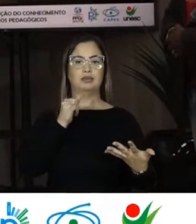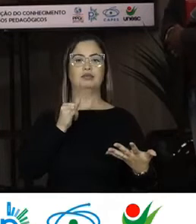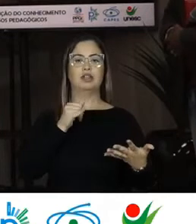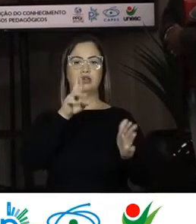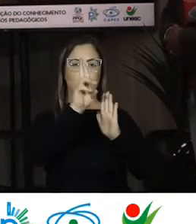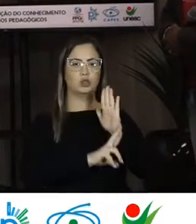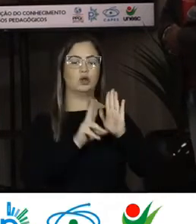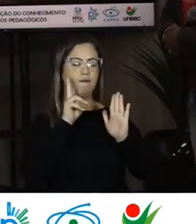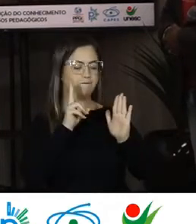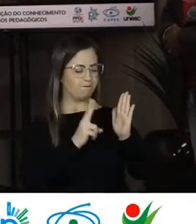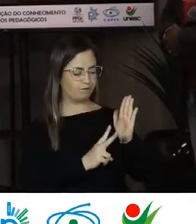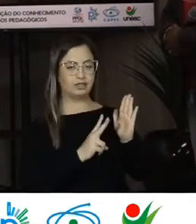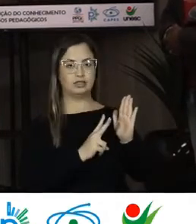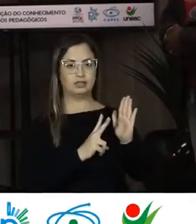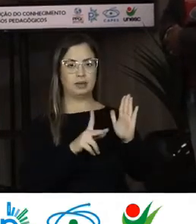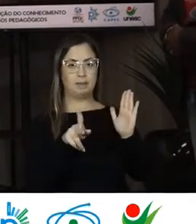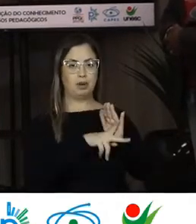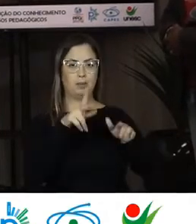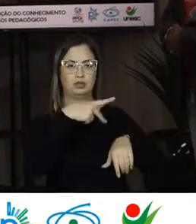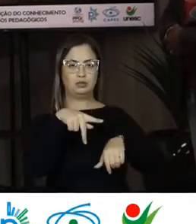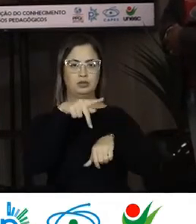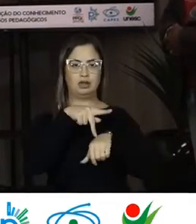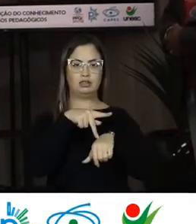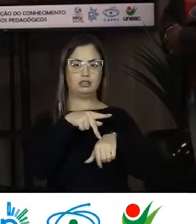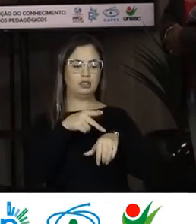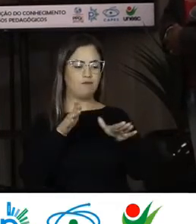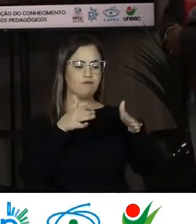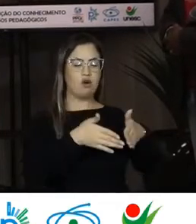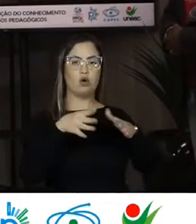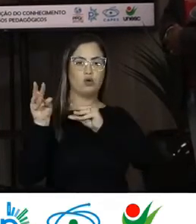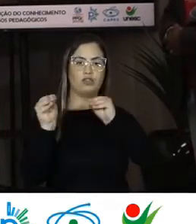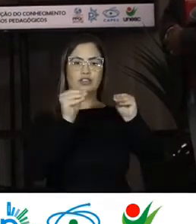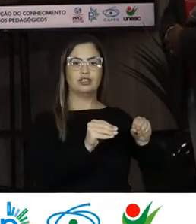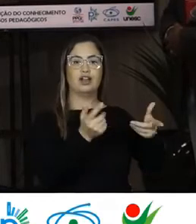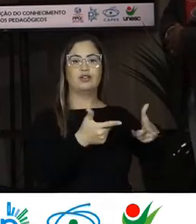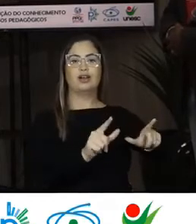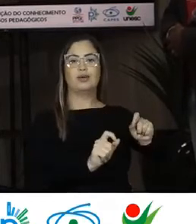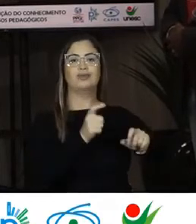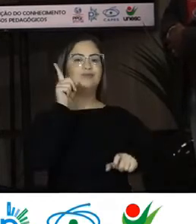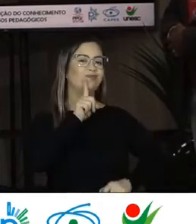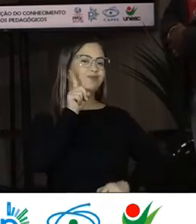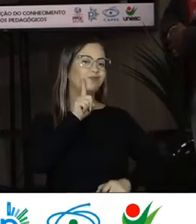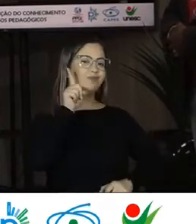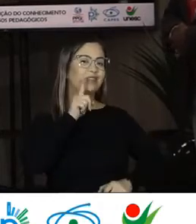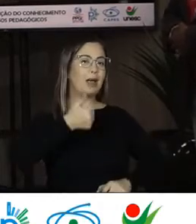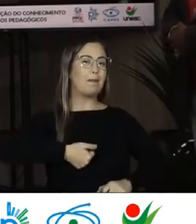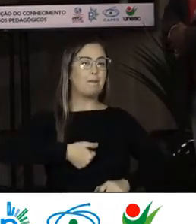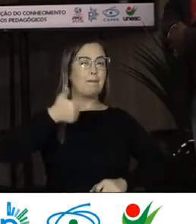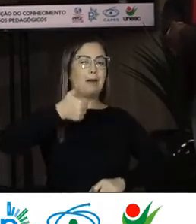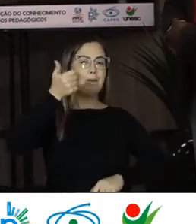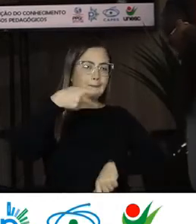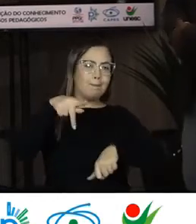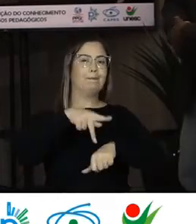relatórios Ali Do país De destino Que as pessoas Mais querem Ainda hoje É os Estados Unidos Ele é o primeiro País de